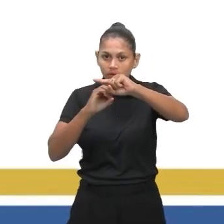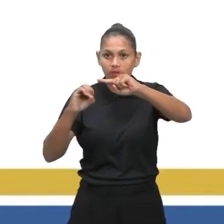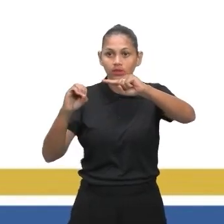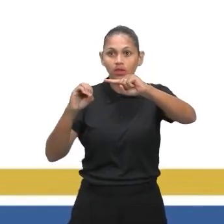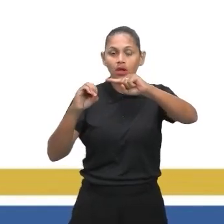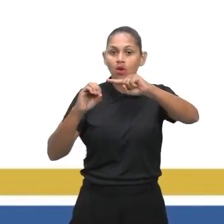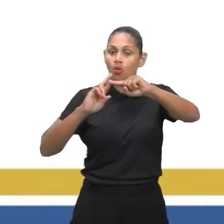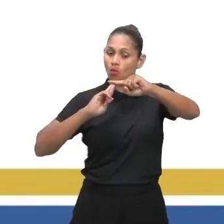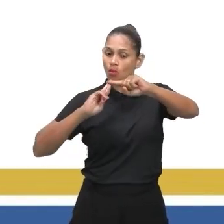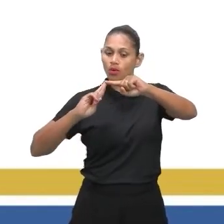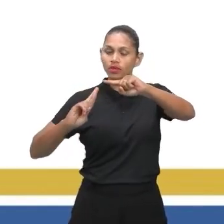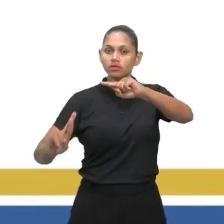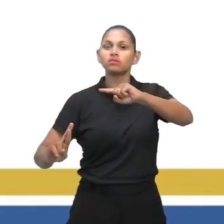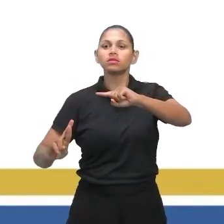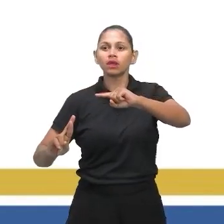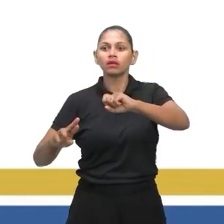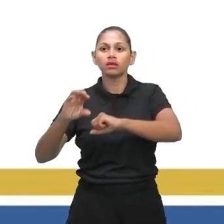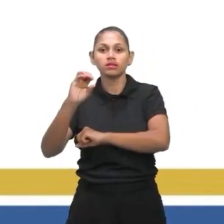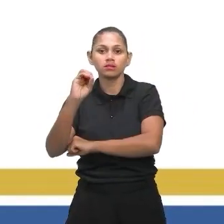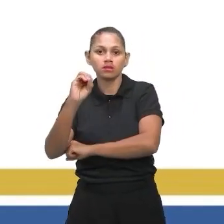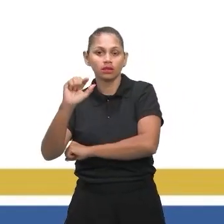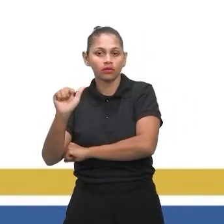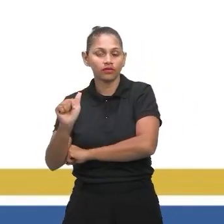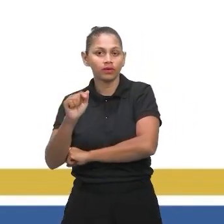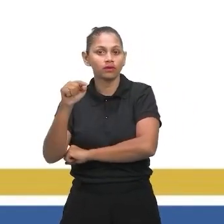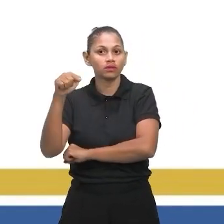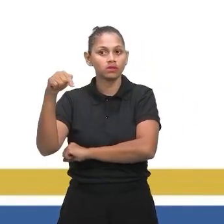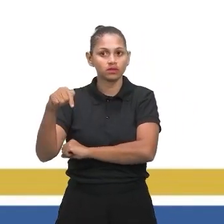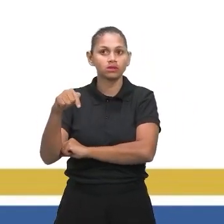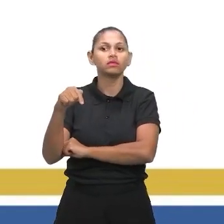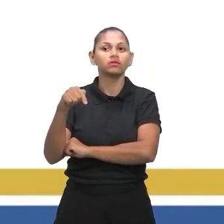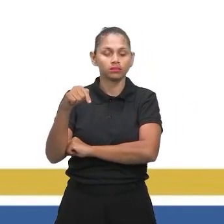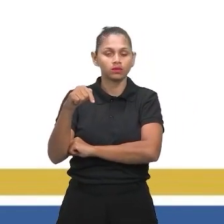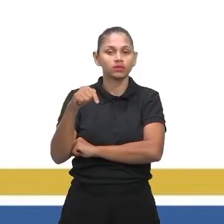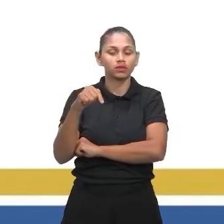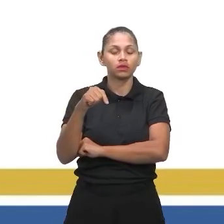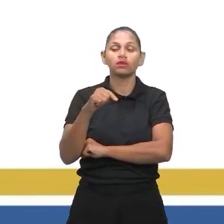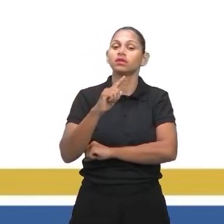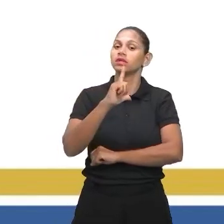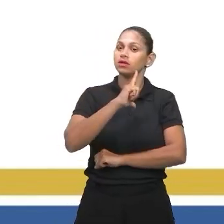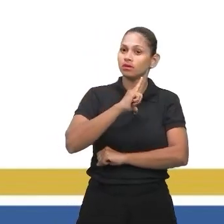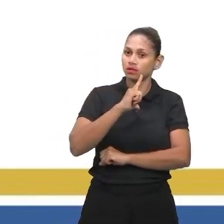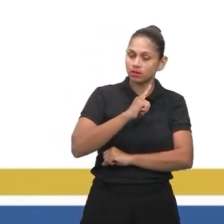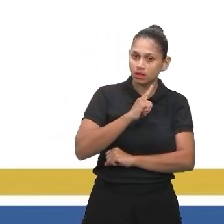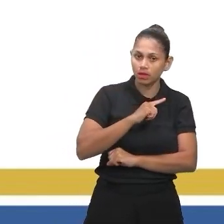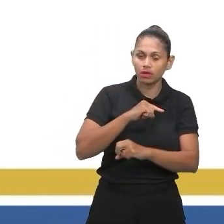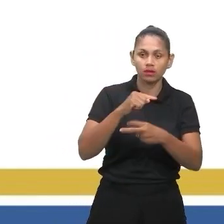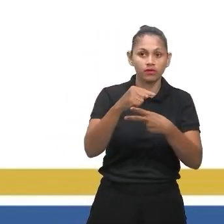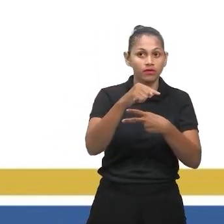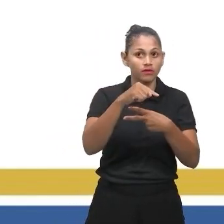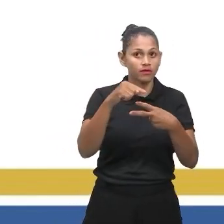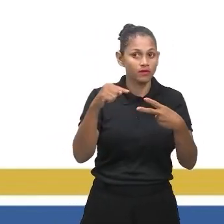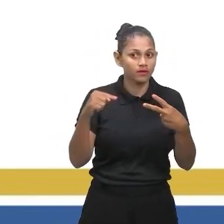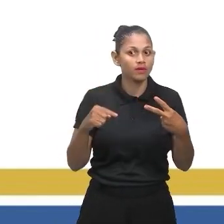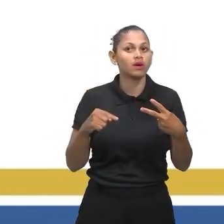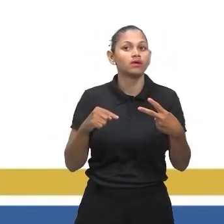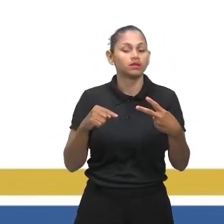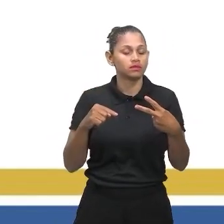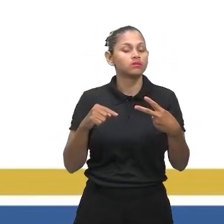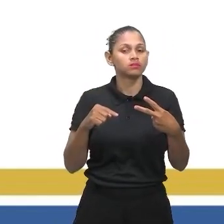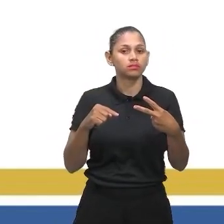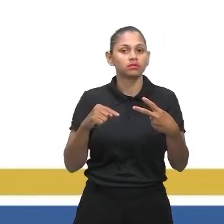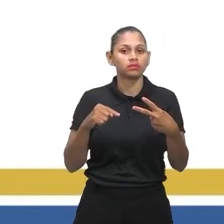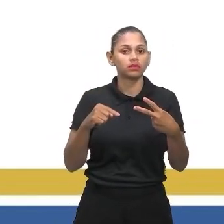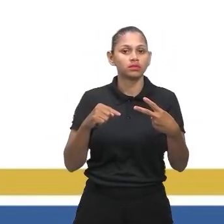,7. Então, são três formas de se escrever. Forma percentual, forma fracionária e forma decimal.